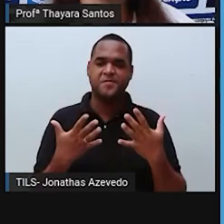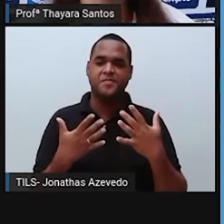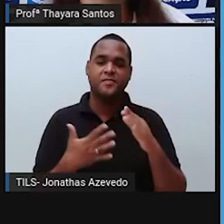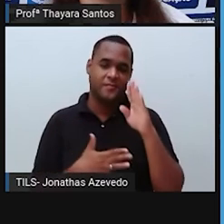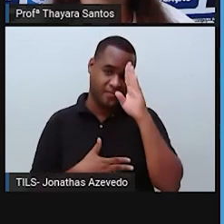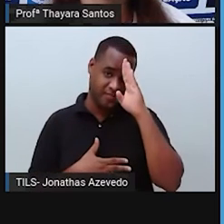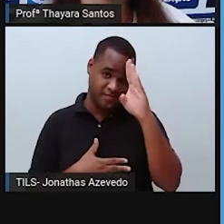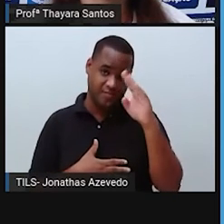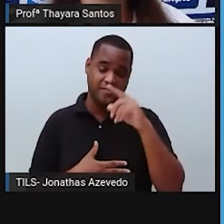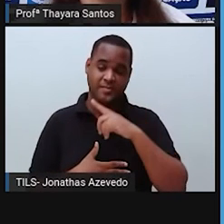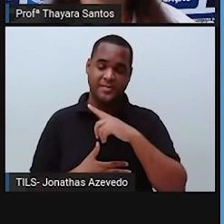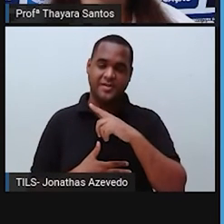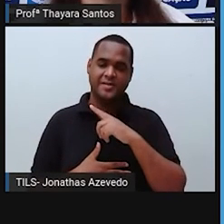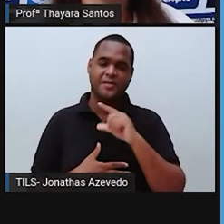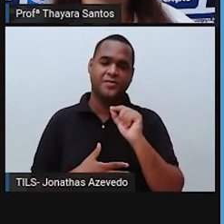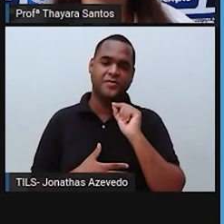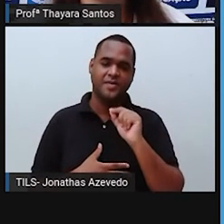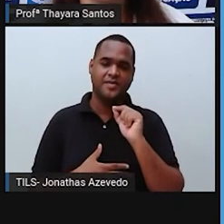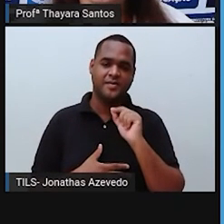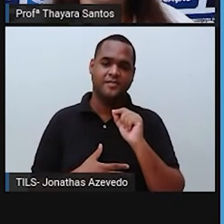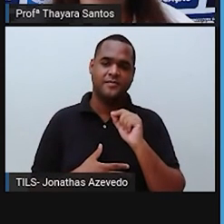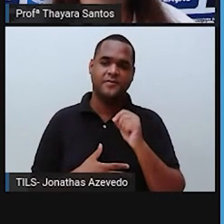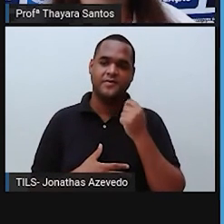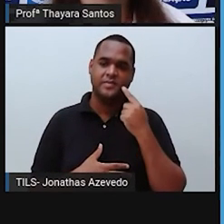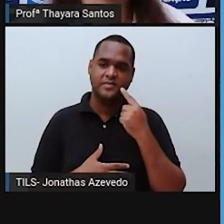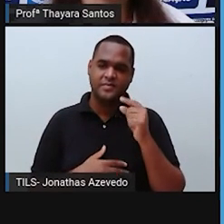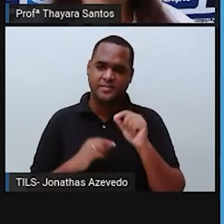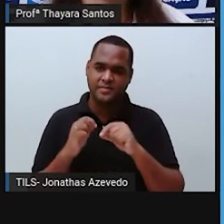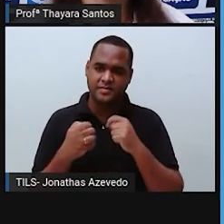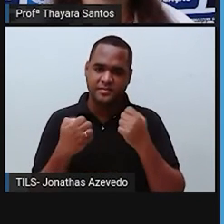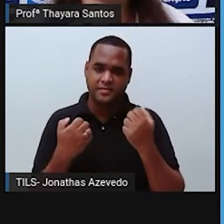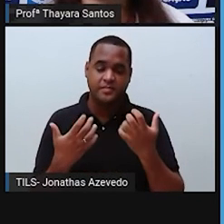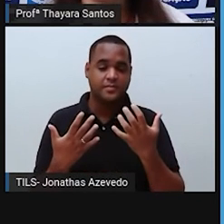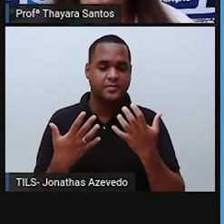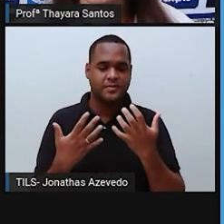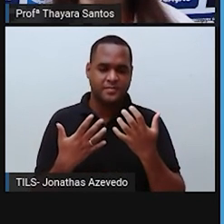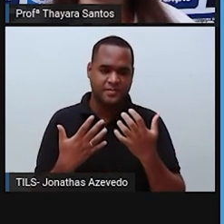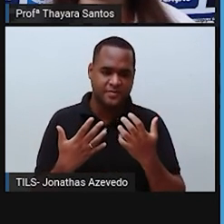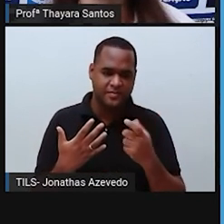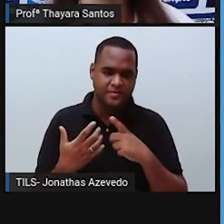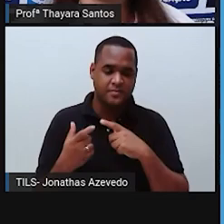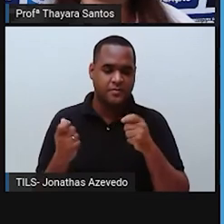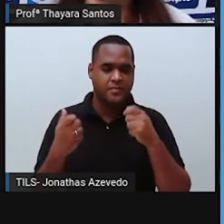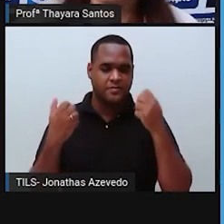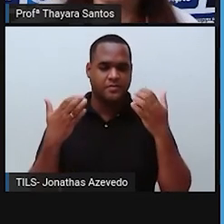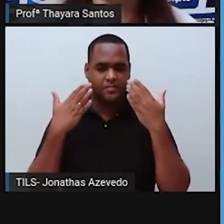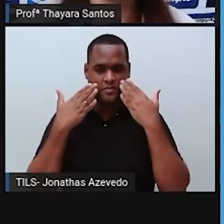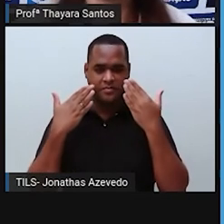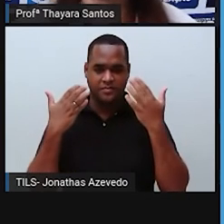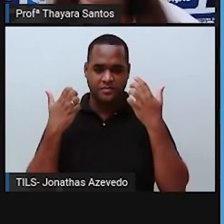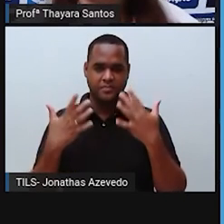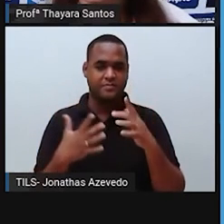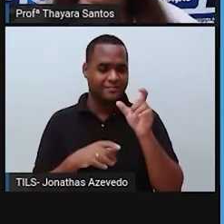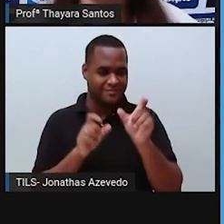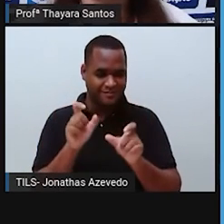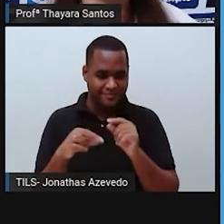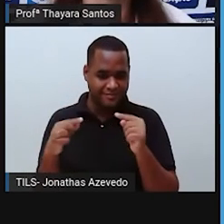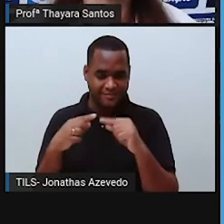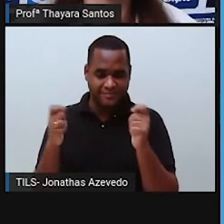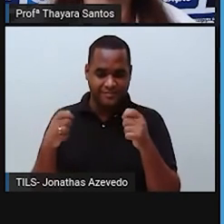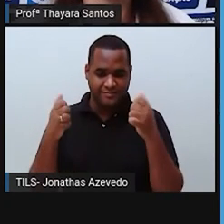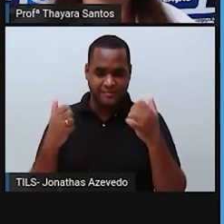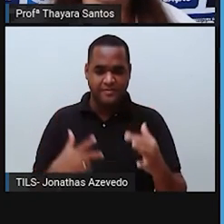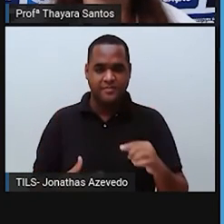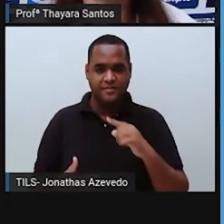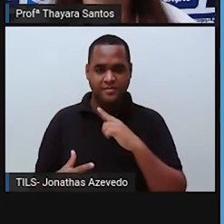característica da flora, desse bioma, é que elas acabam apresentando características que fazem com que